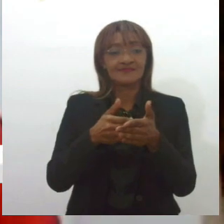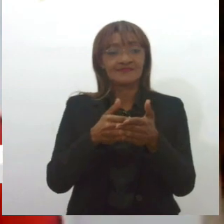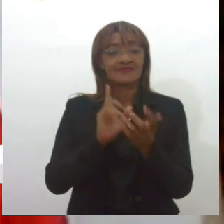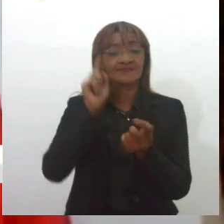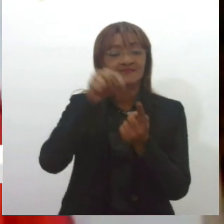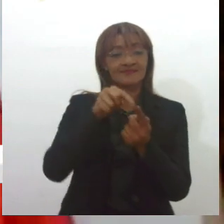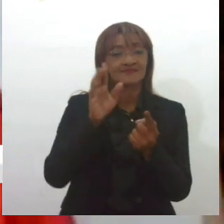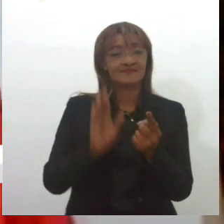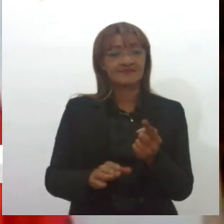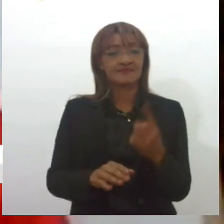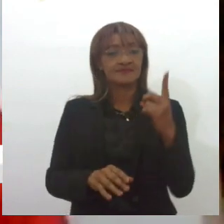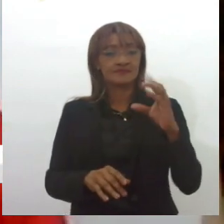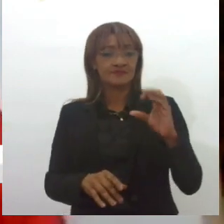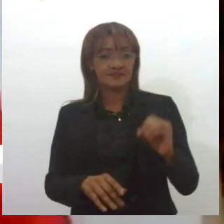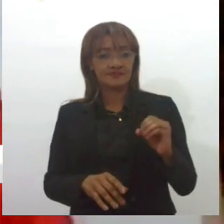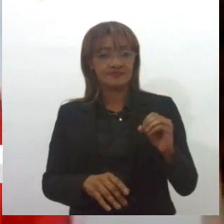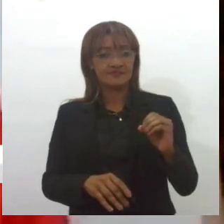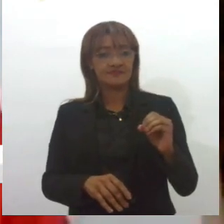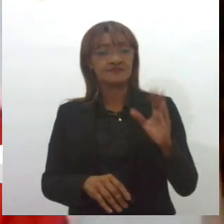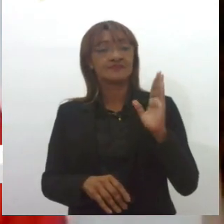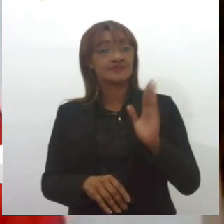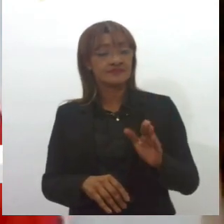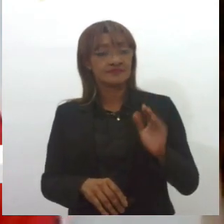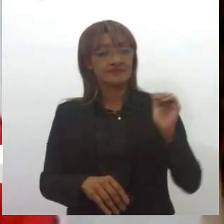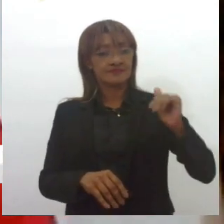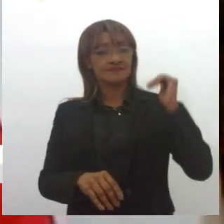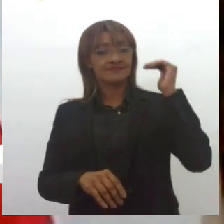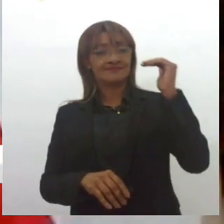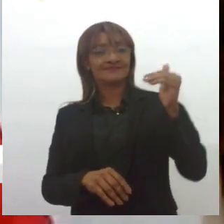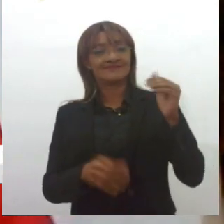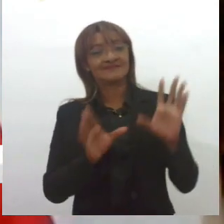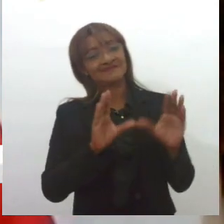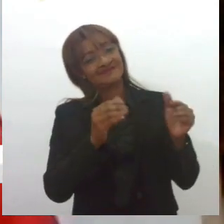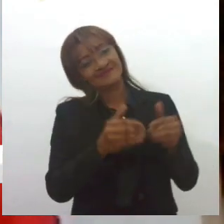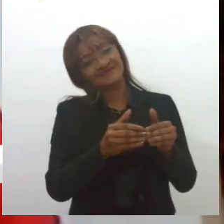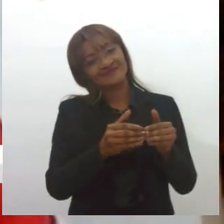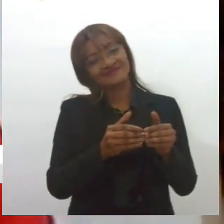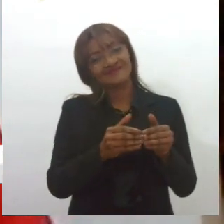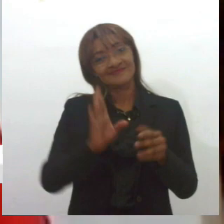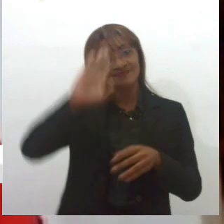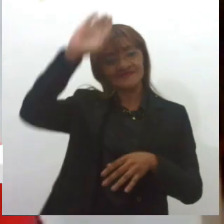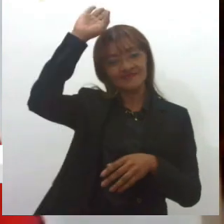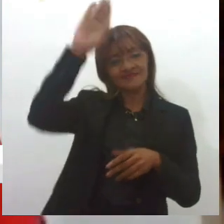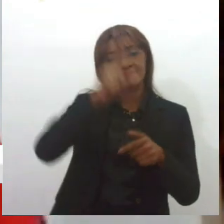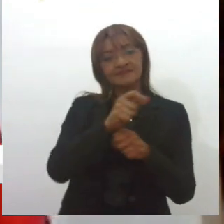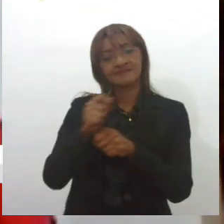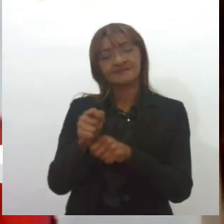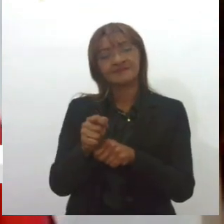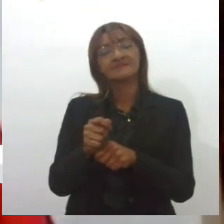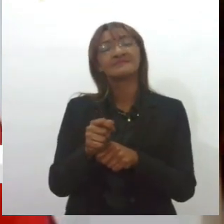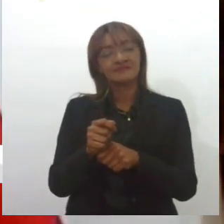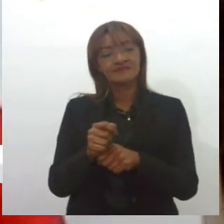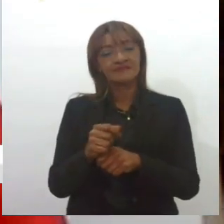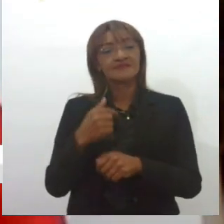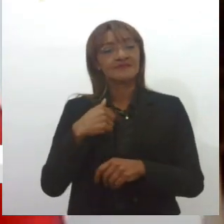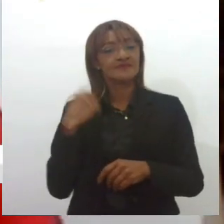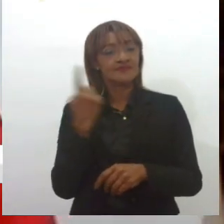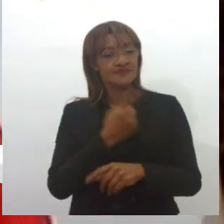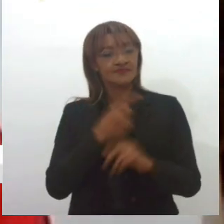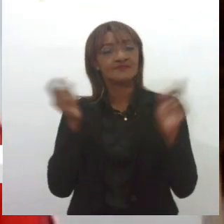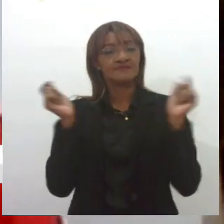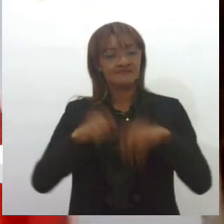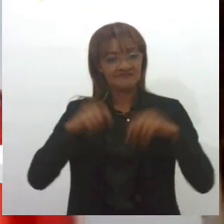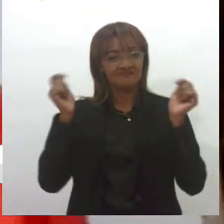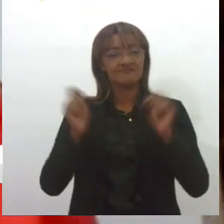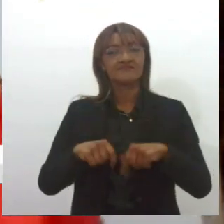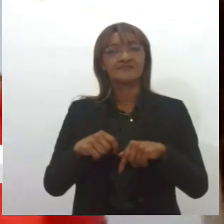somos 10 oficiais superiores, superioras, no Corpo de Bombeiros, e isso sim nos dá poder, para